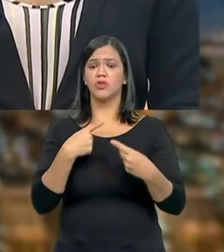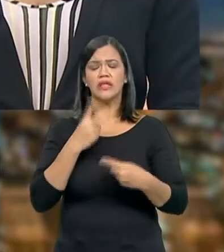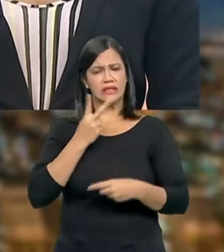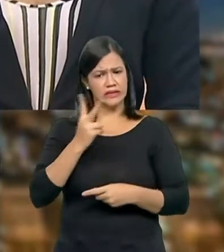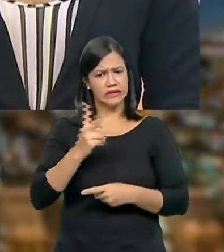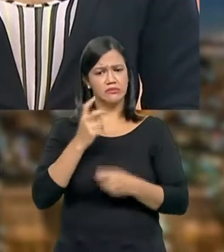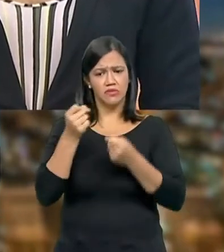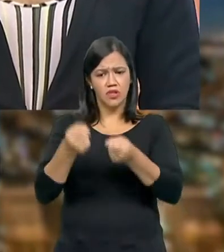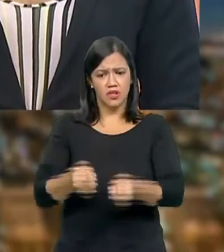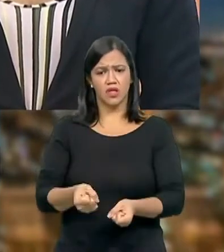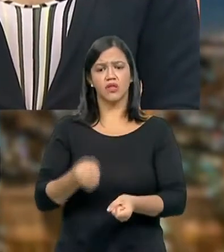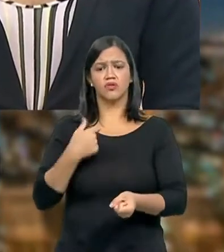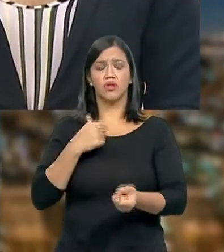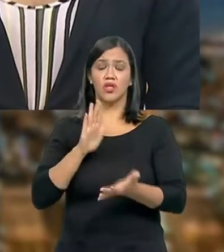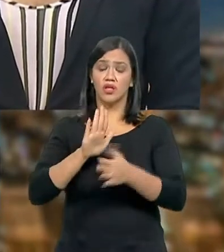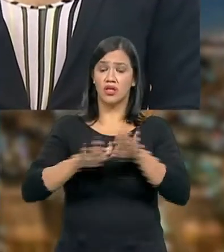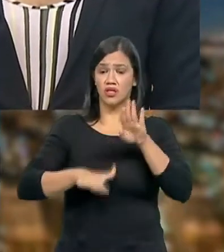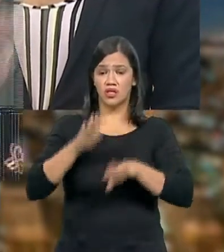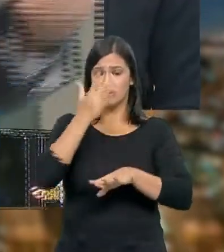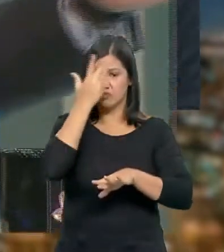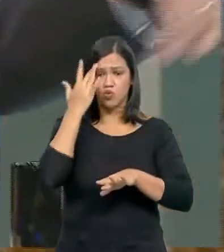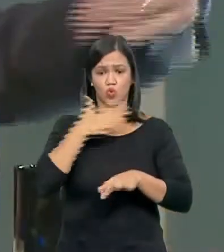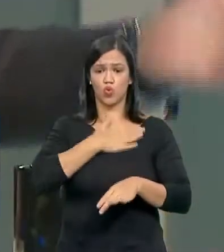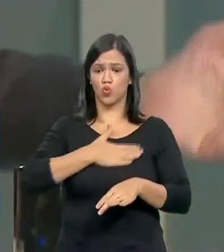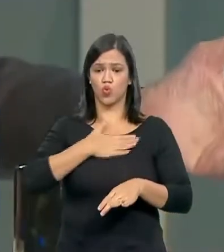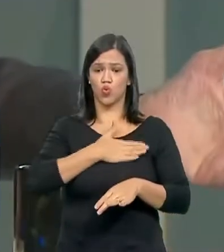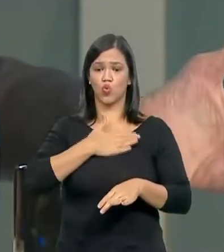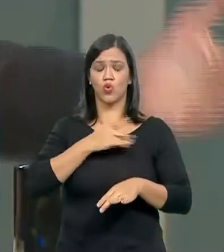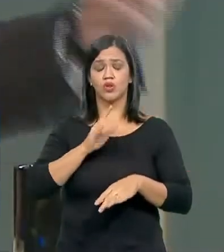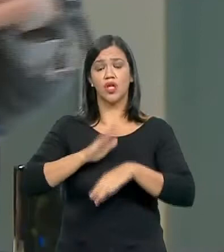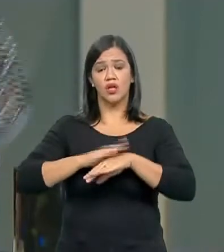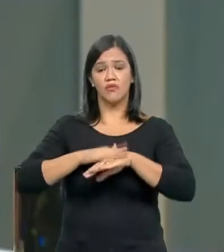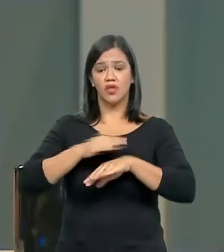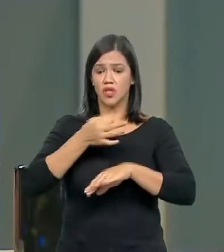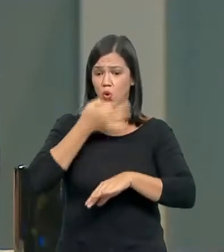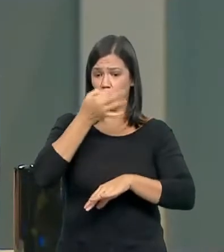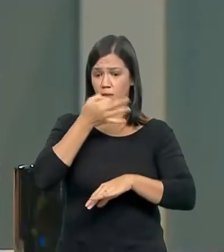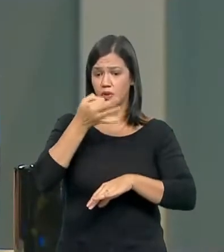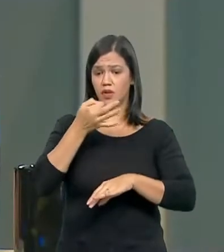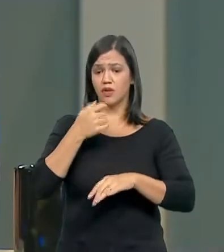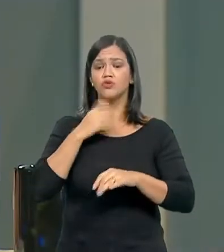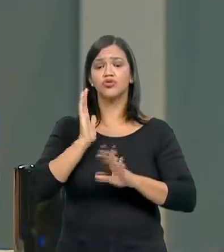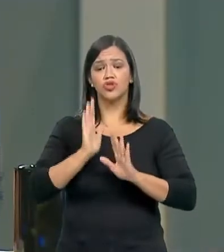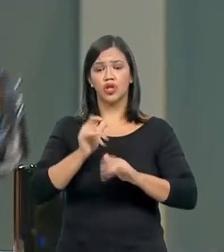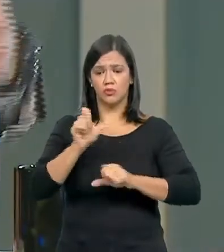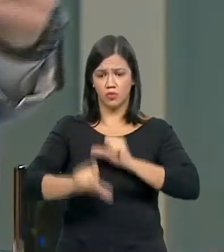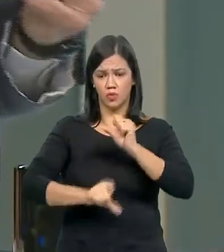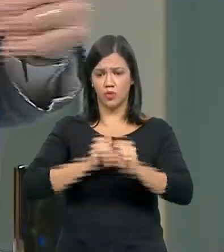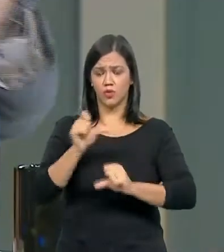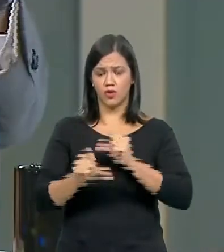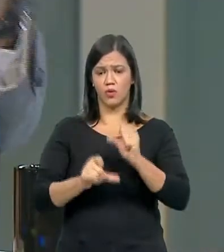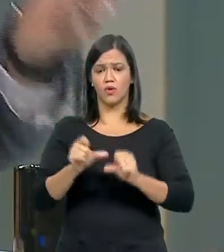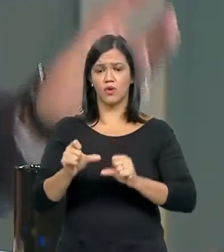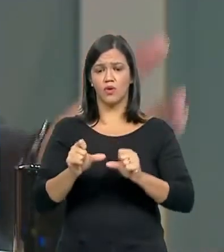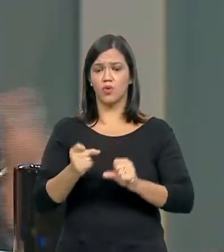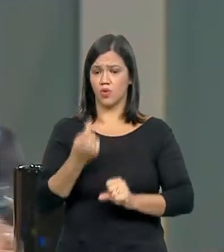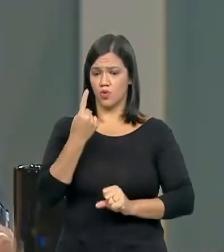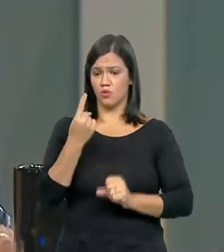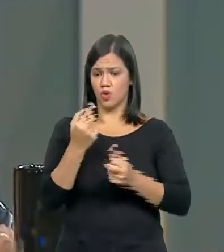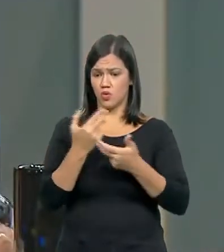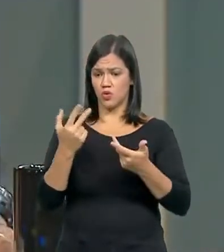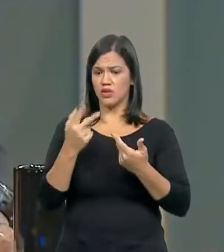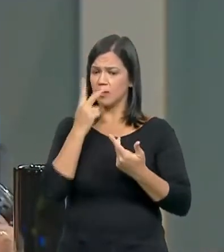vezes. E às vezes desagrada muita gente. Muitas das suas posições ele já modificou. Uma coisa que é